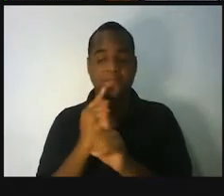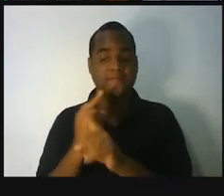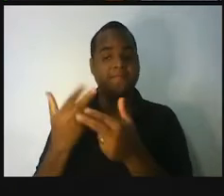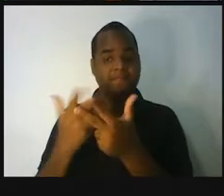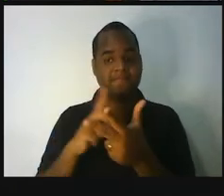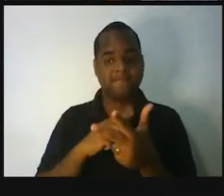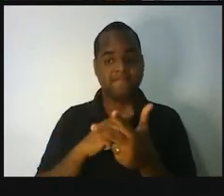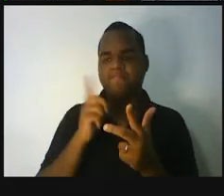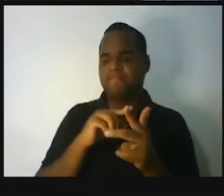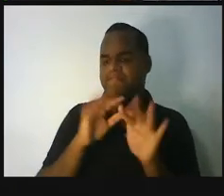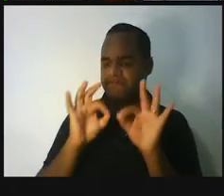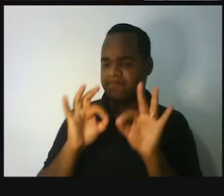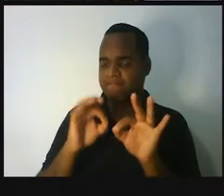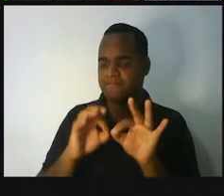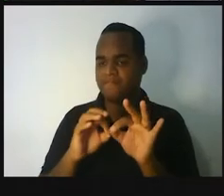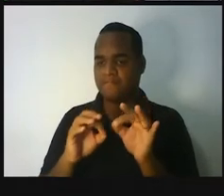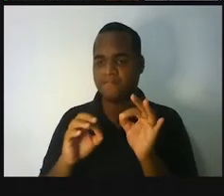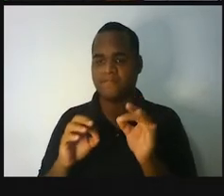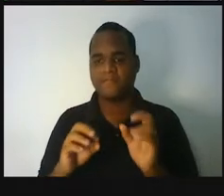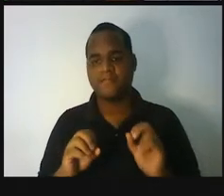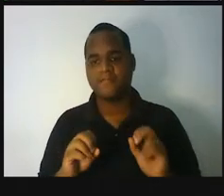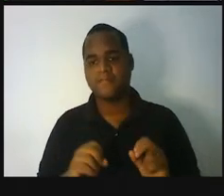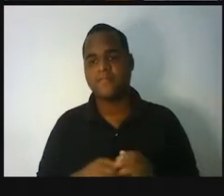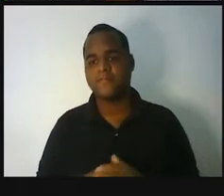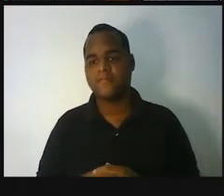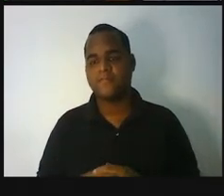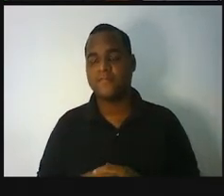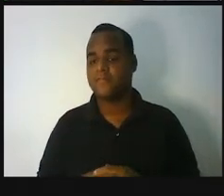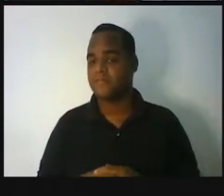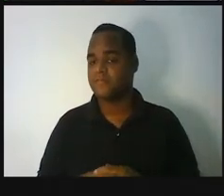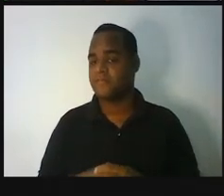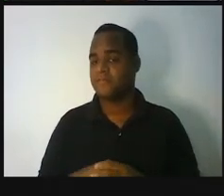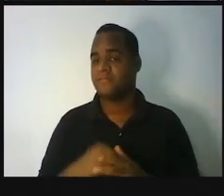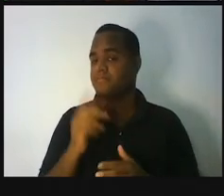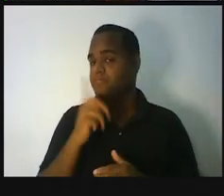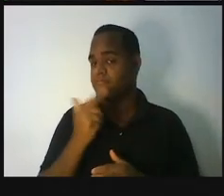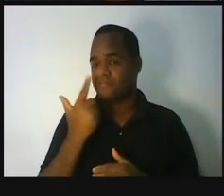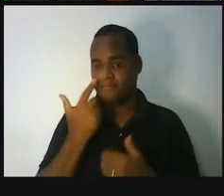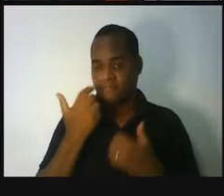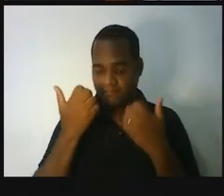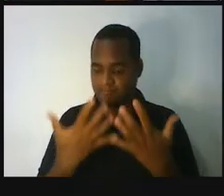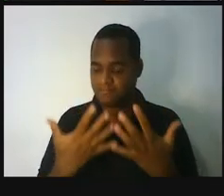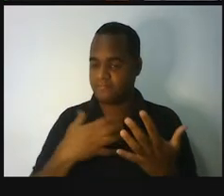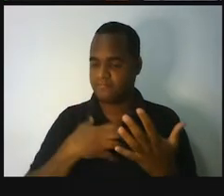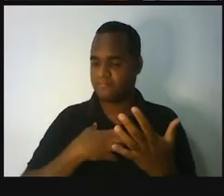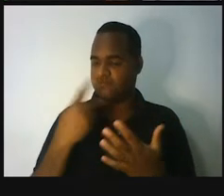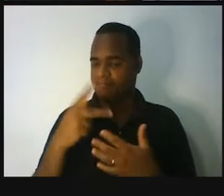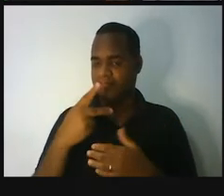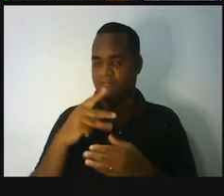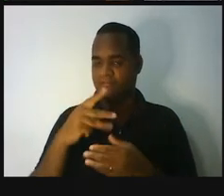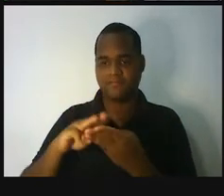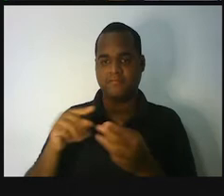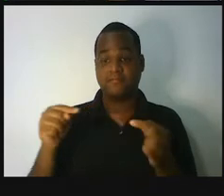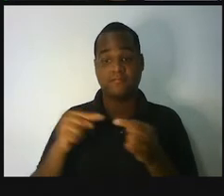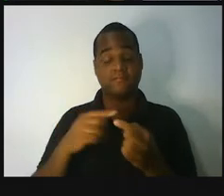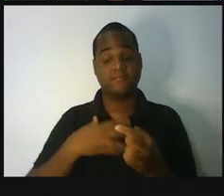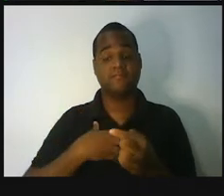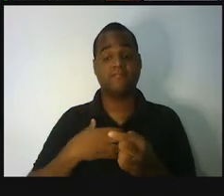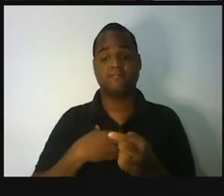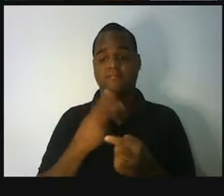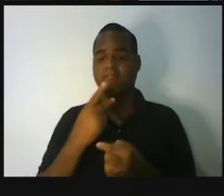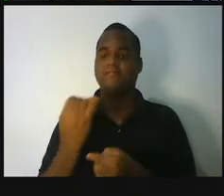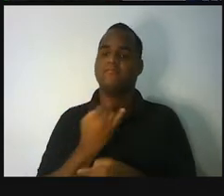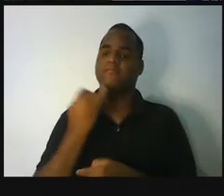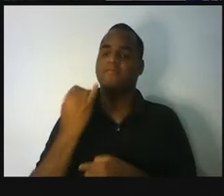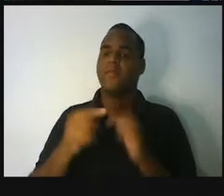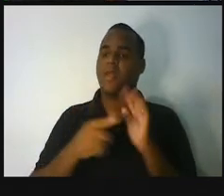coisas, do ponto de vista da matemática, fazem muito sentido. Tá bom? Mas, antes